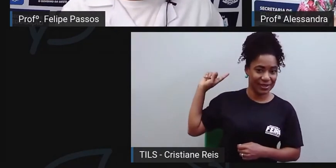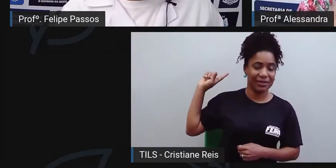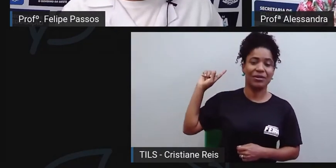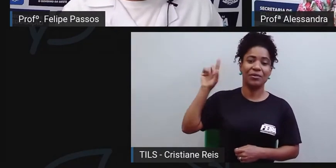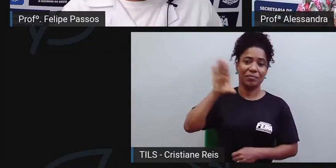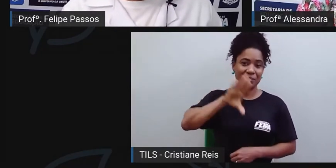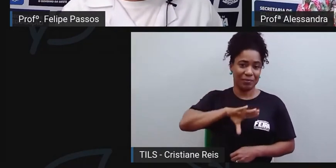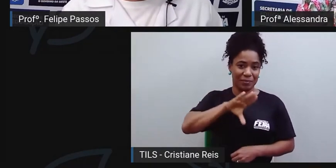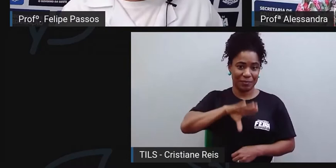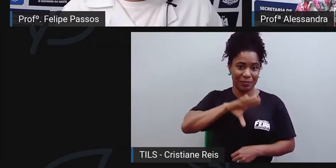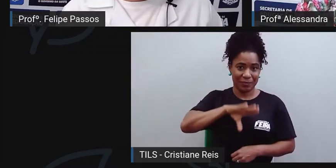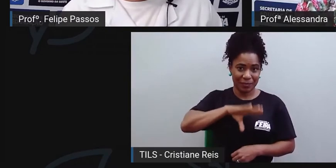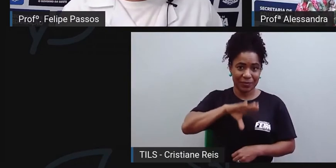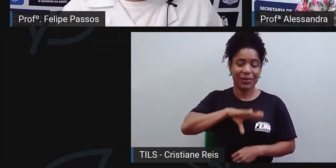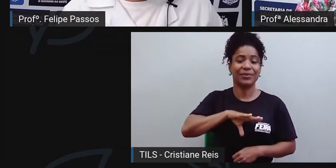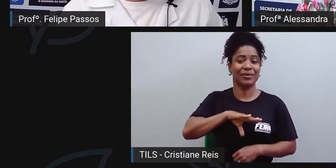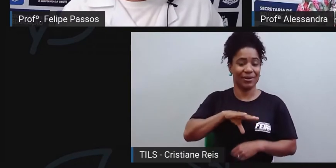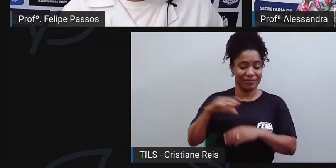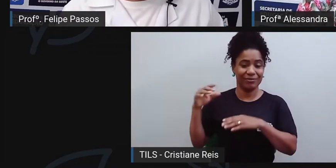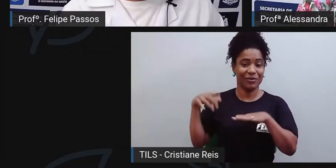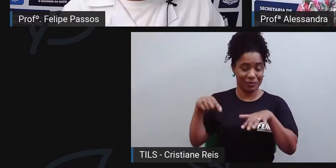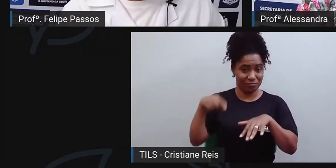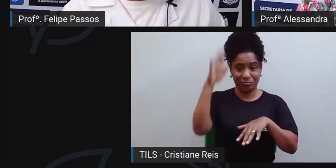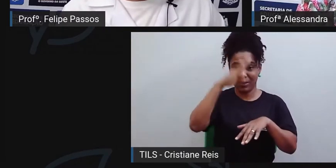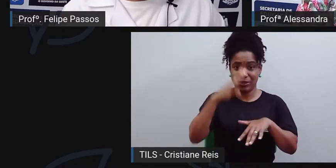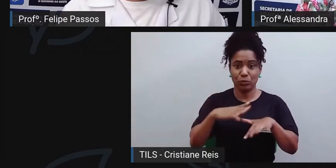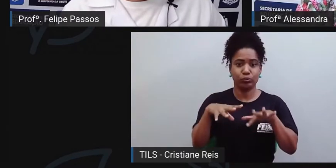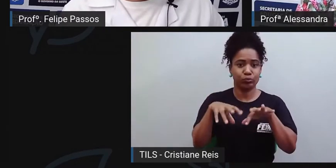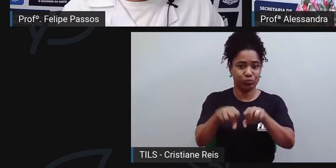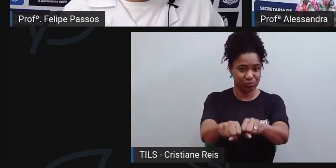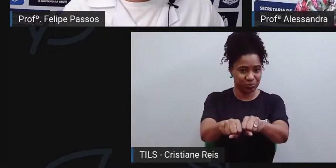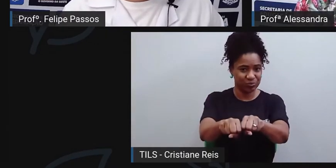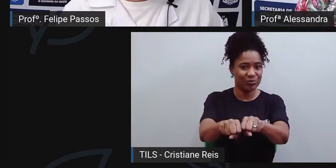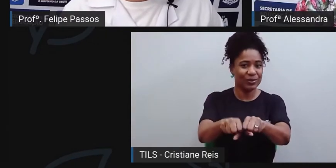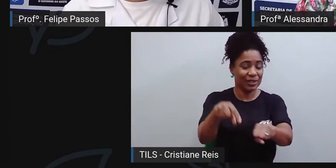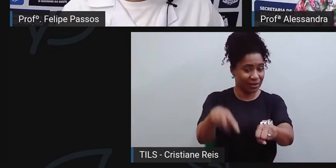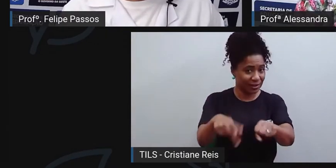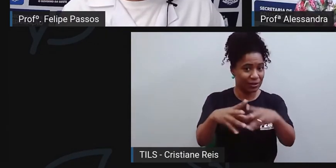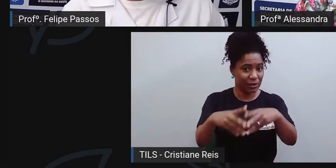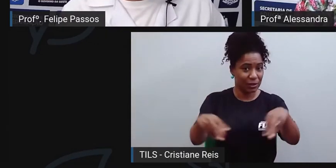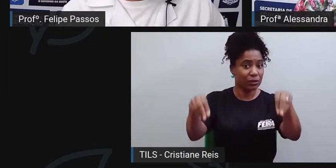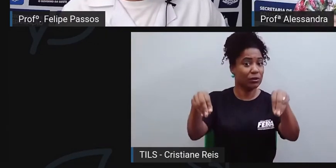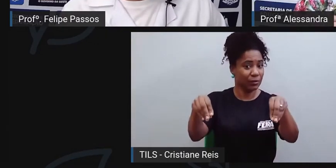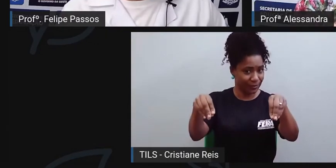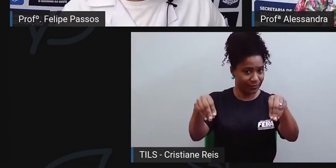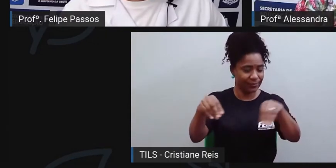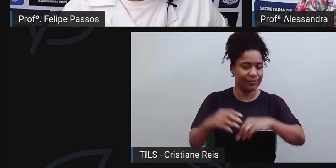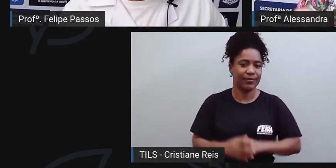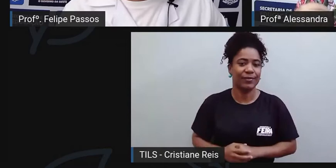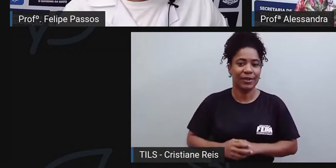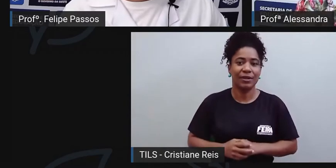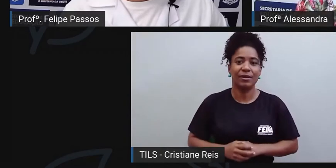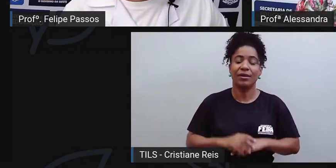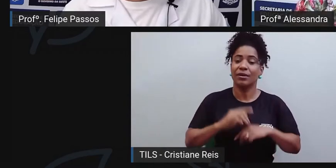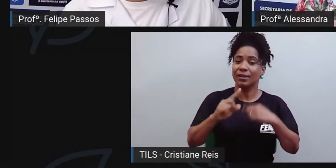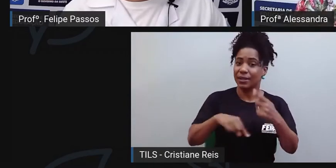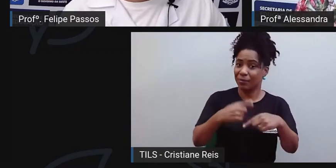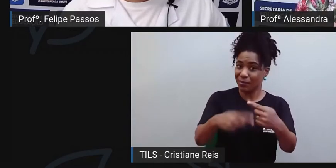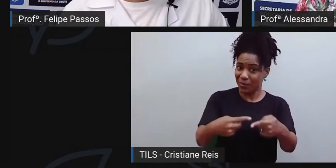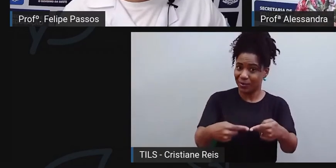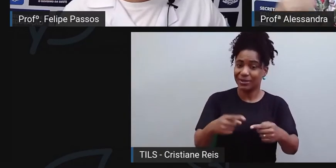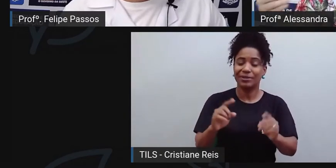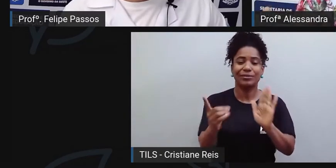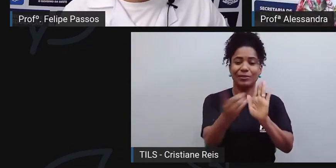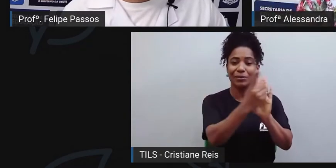vem, se aposta do nosso território, do território da Constituição americana, e a partir daí ele, por decreto, muita coisa acontece por